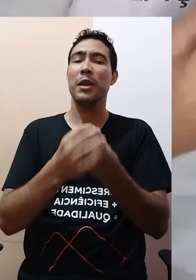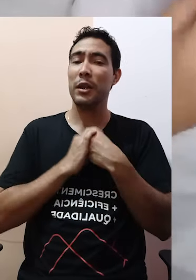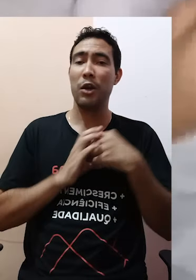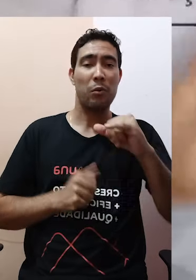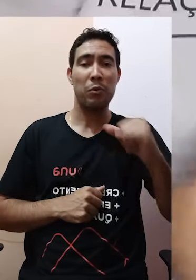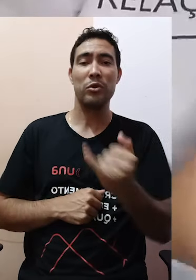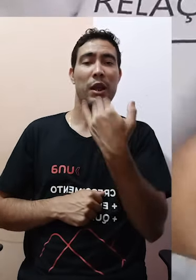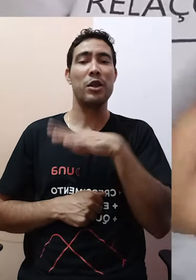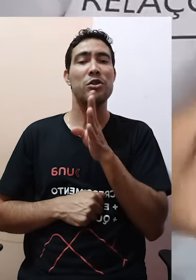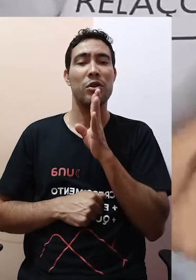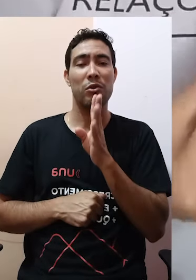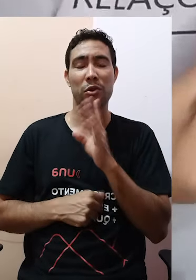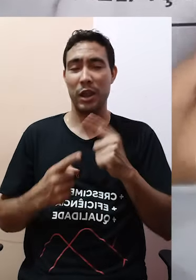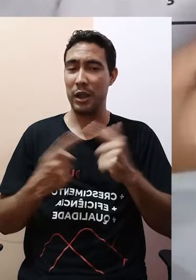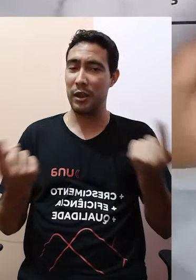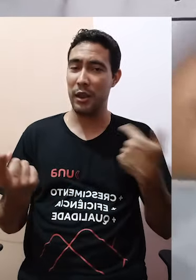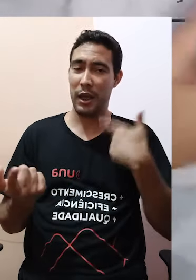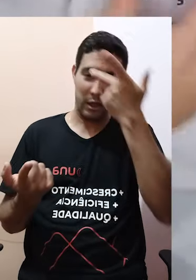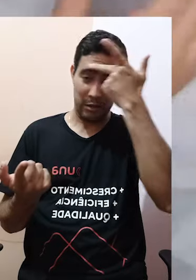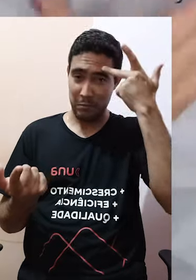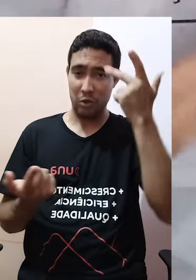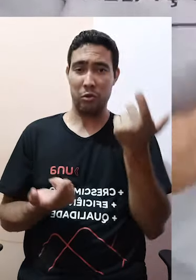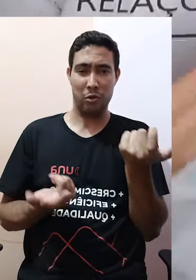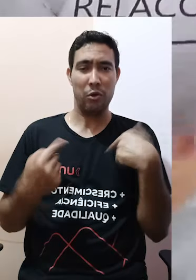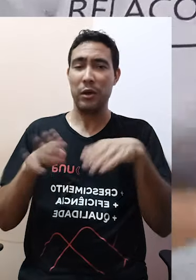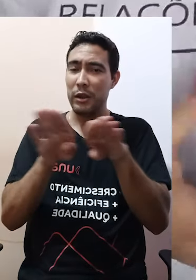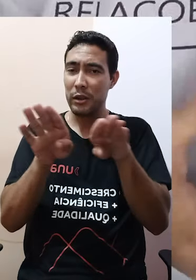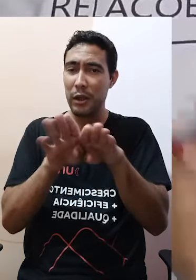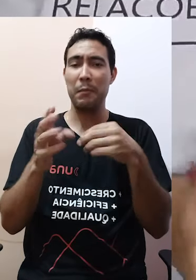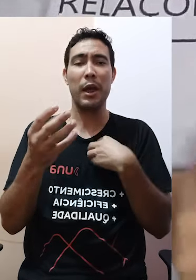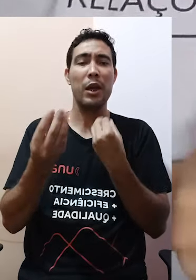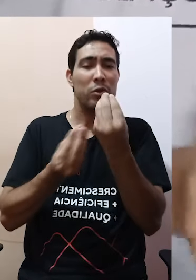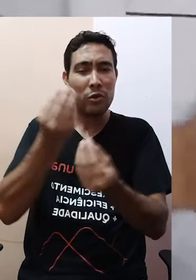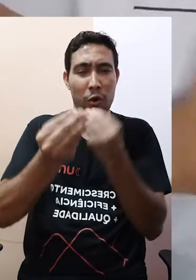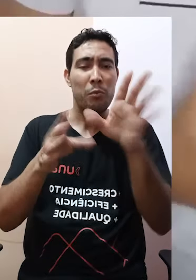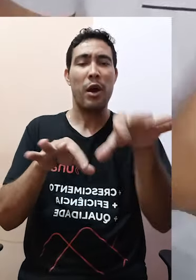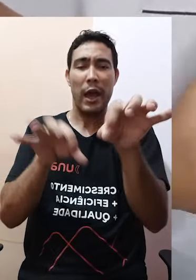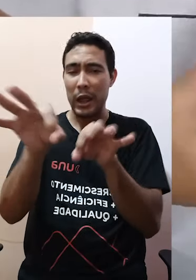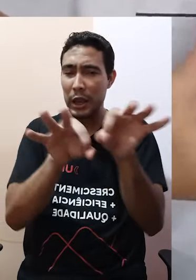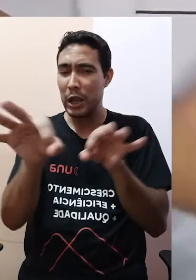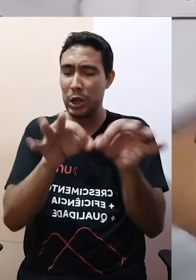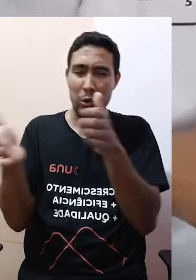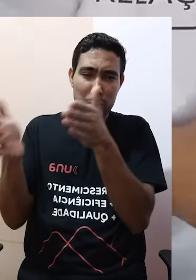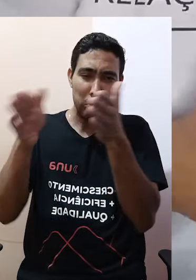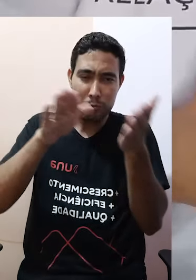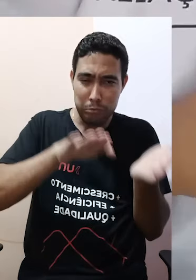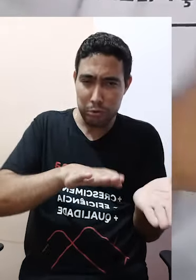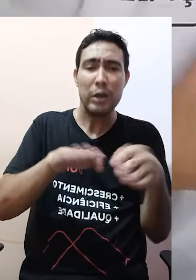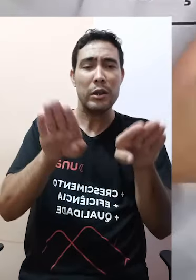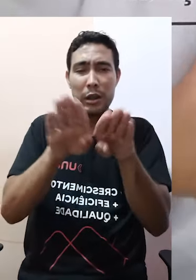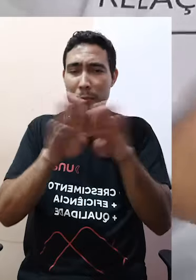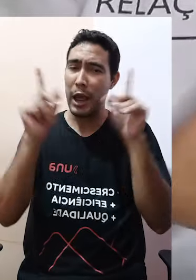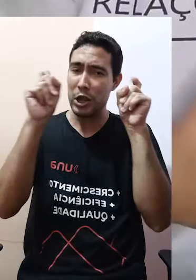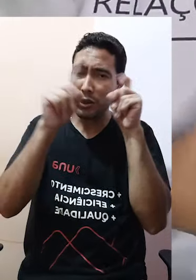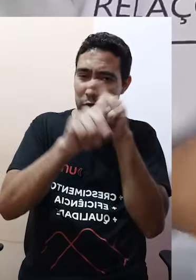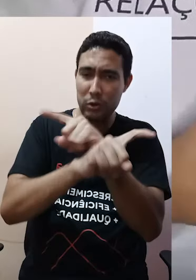de conhecer o Chico Pelúcio e um pouquinho da trajetória do Galpão Sini Horto, além das dificuldades e